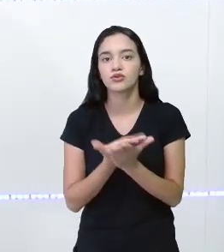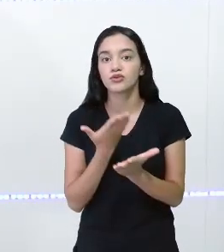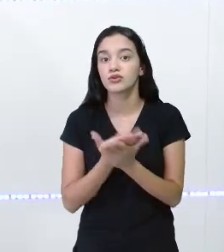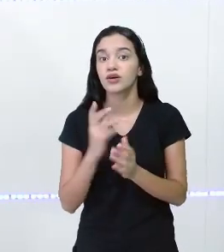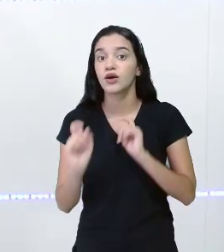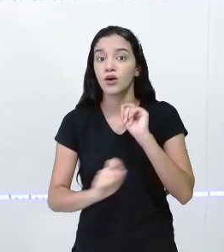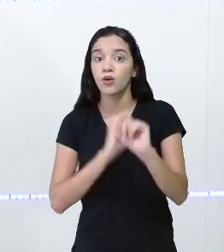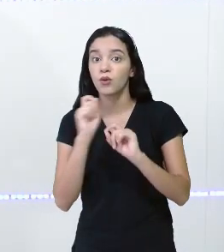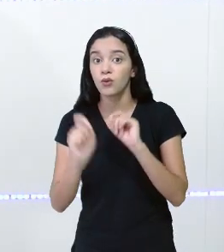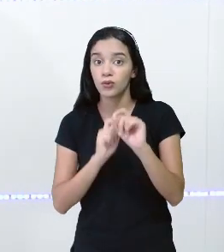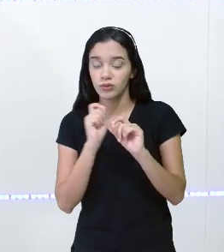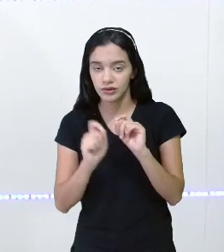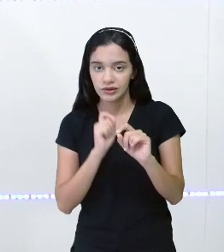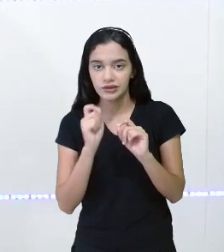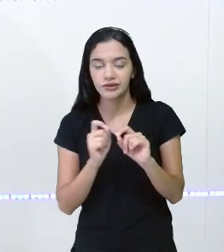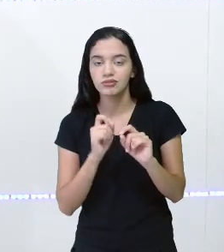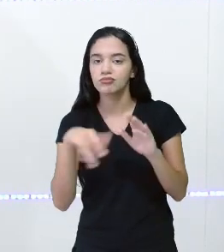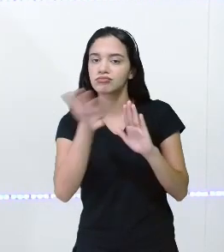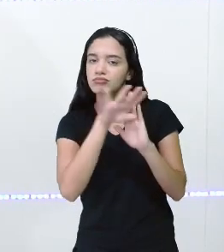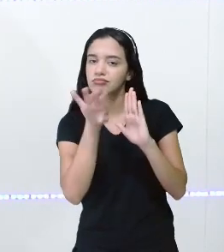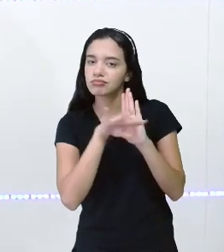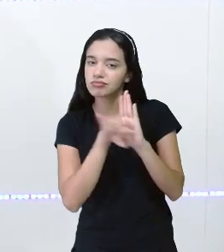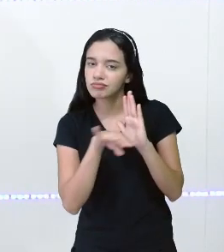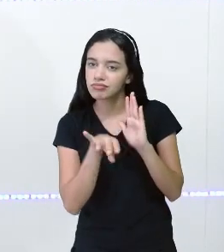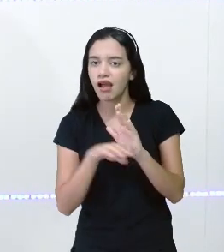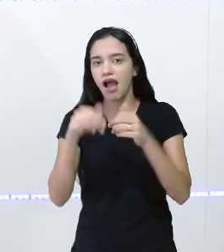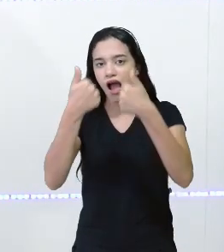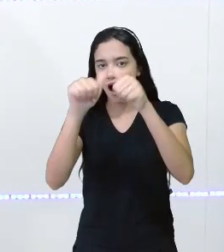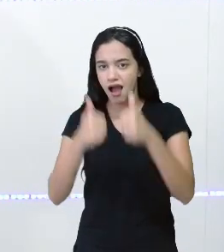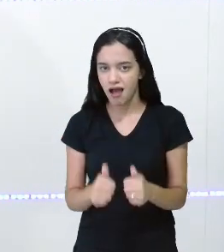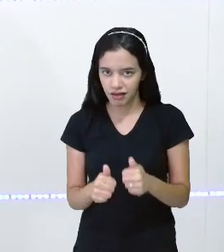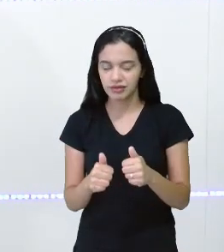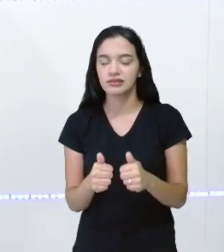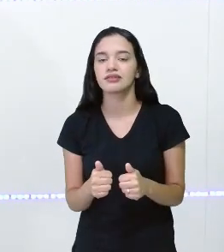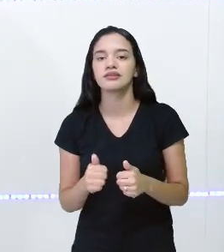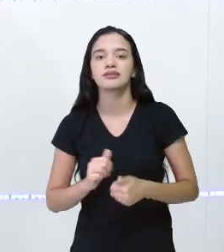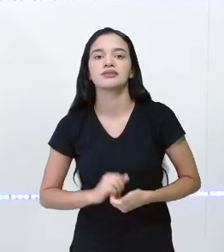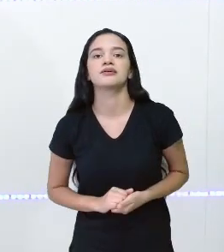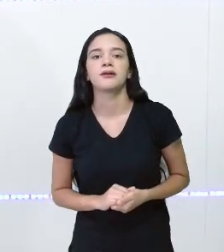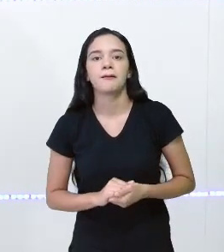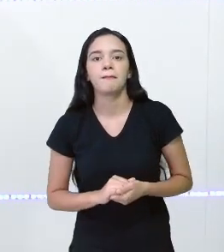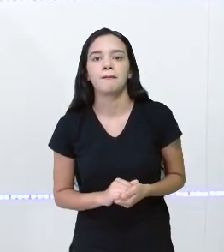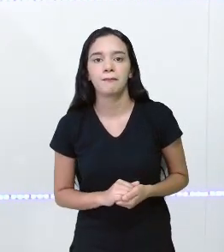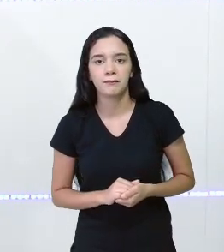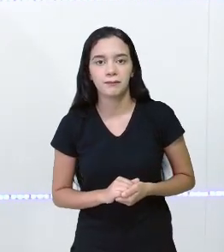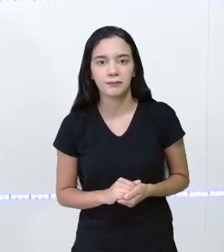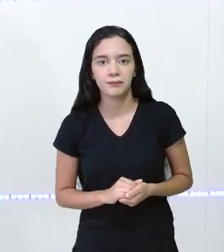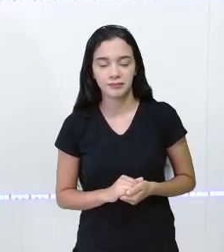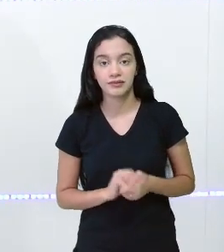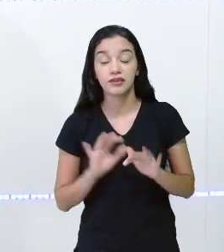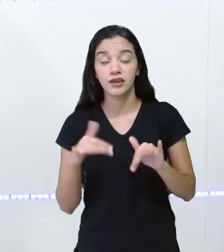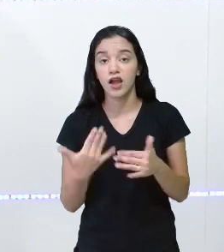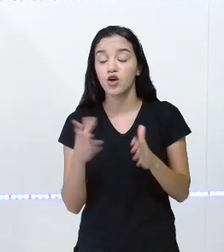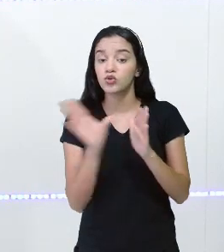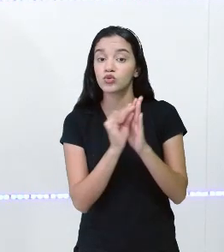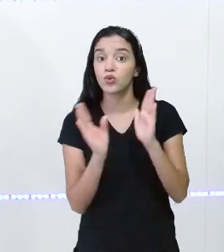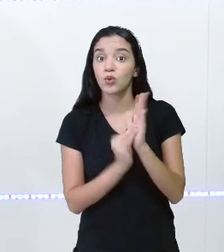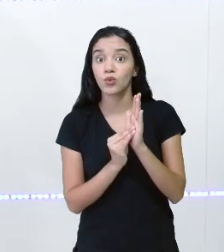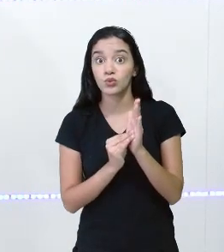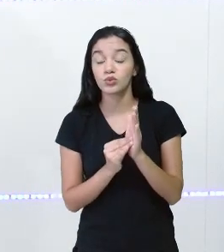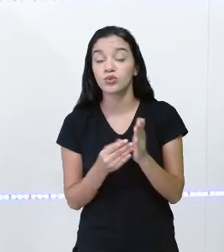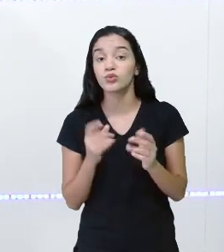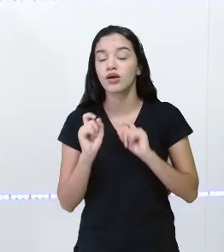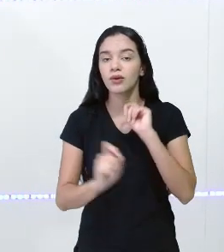o componente curricular arte. E aí, nosso conteúdo é... Uhul!